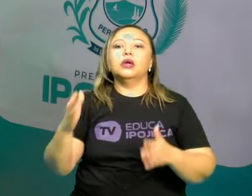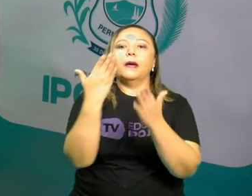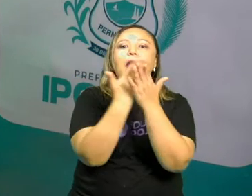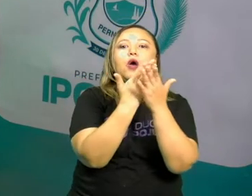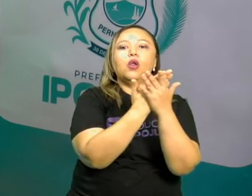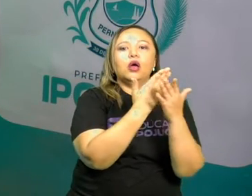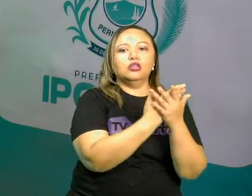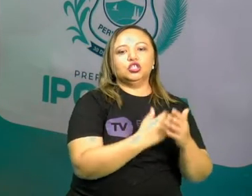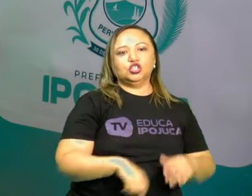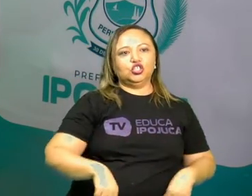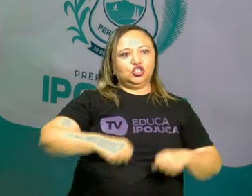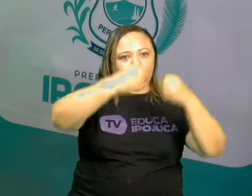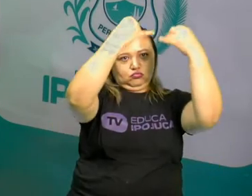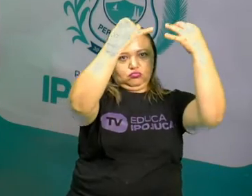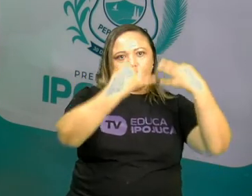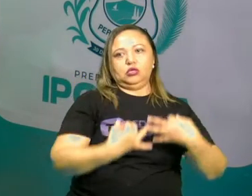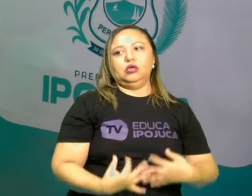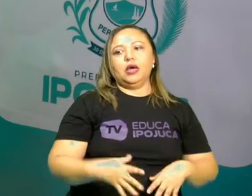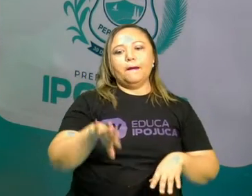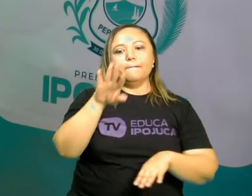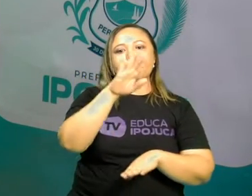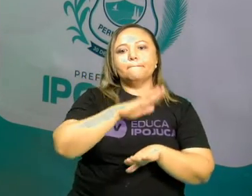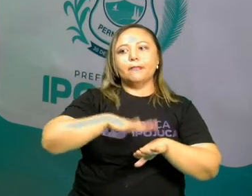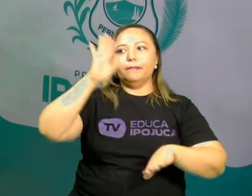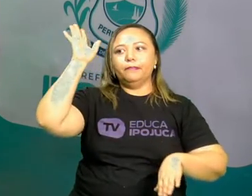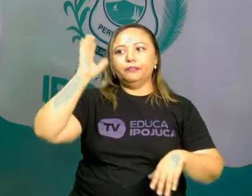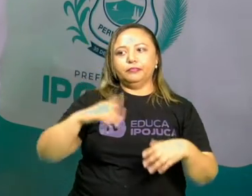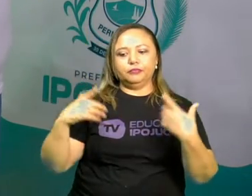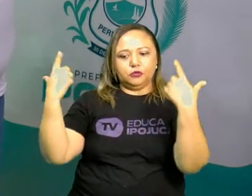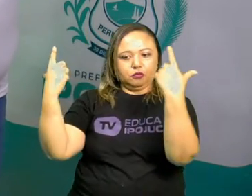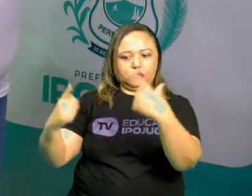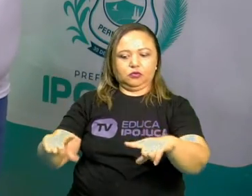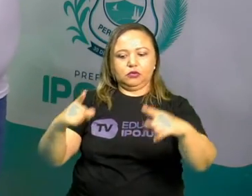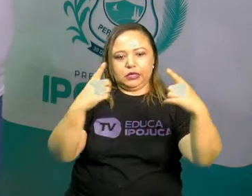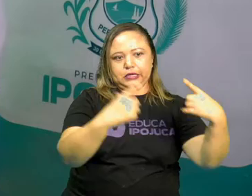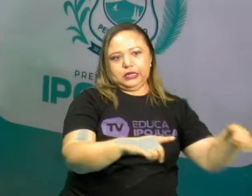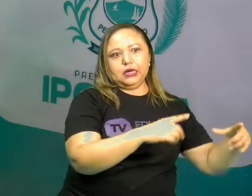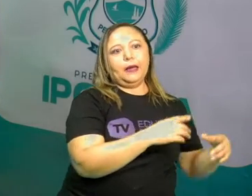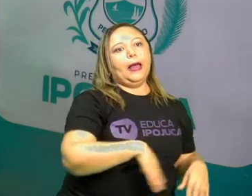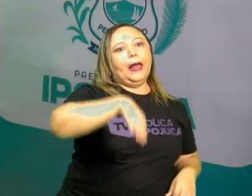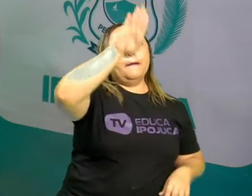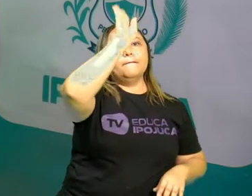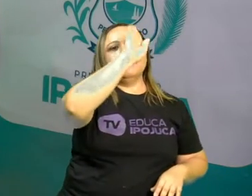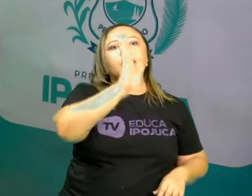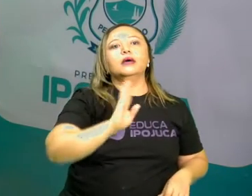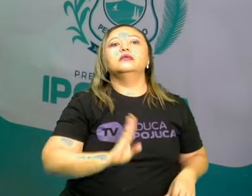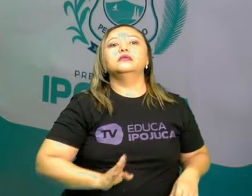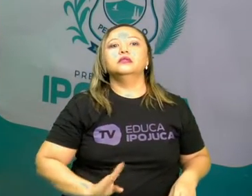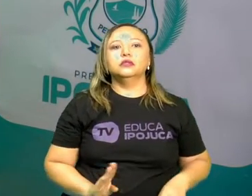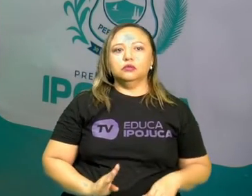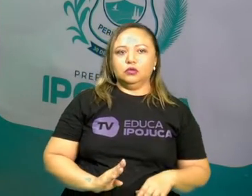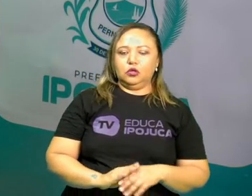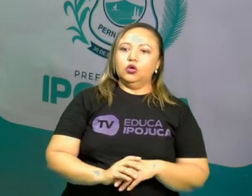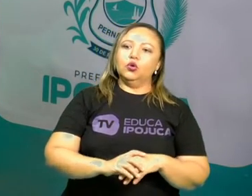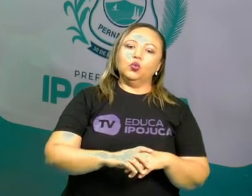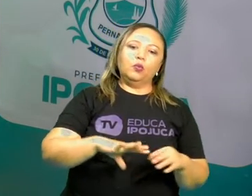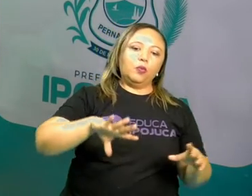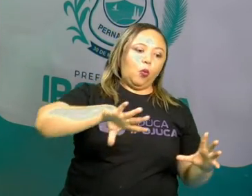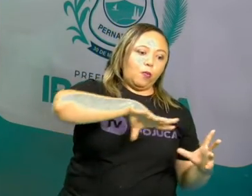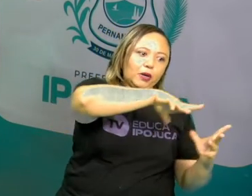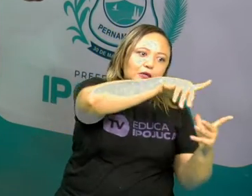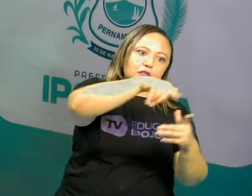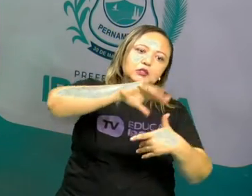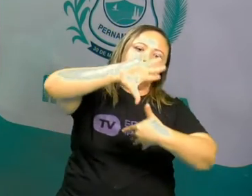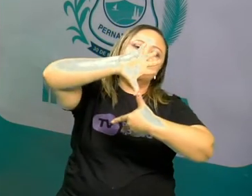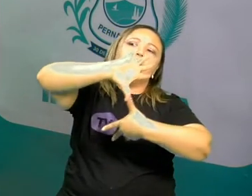pouquinho sobre o território brasileiro, sobre sua localização, sobre em que parte do mundo o Brasil